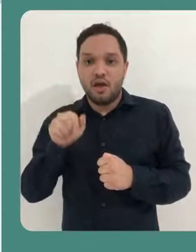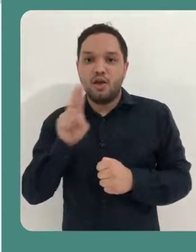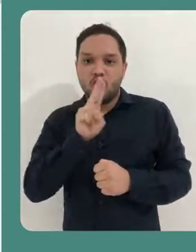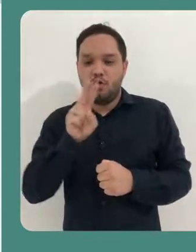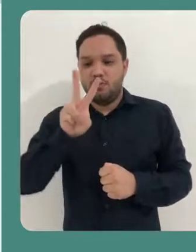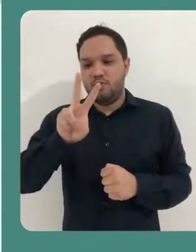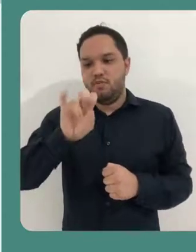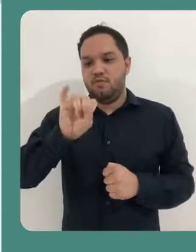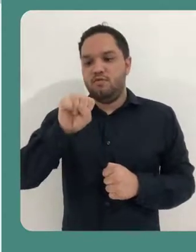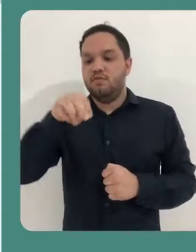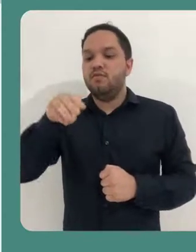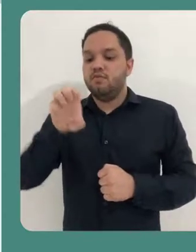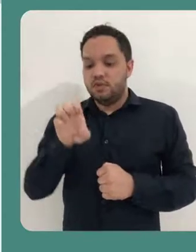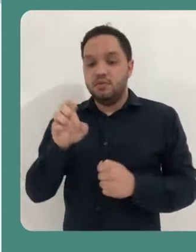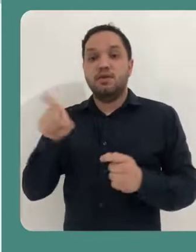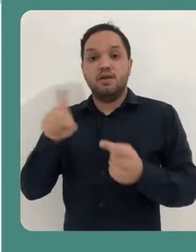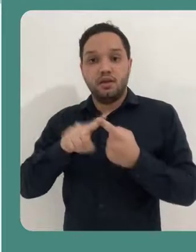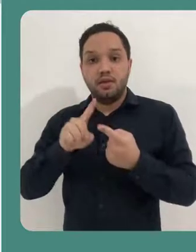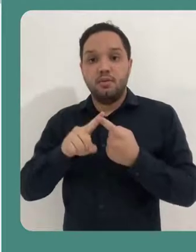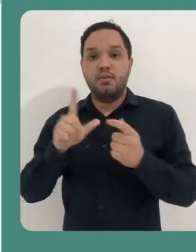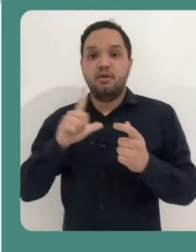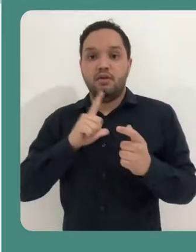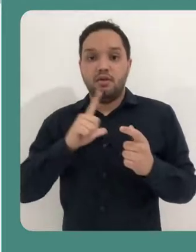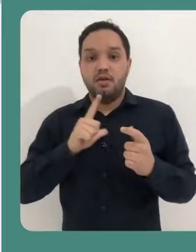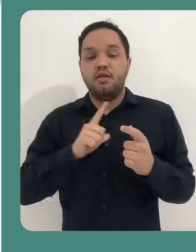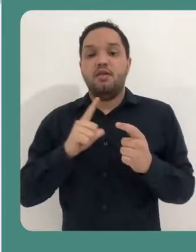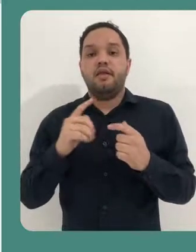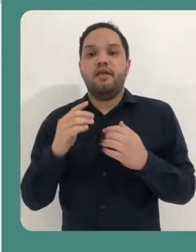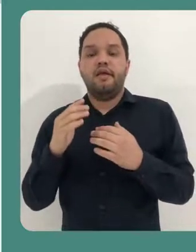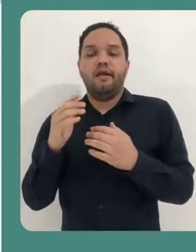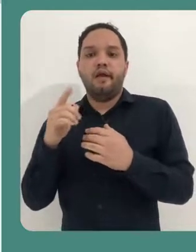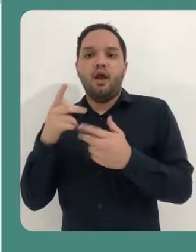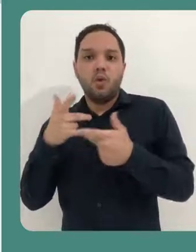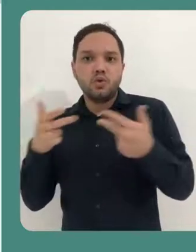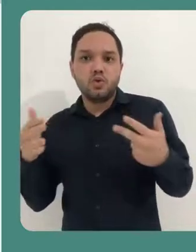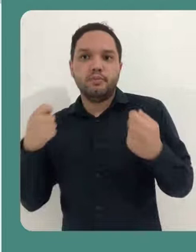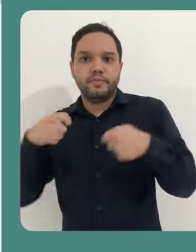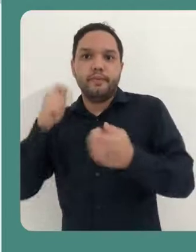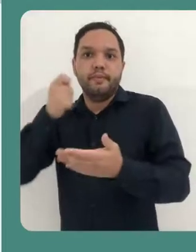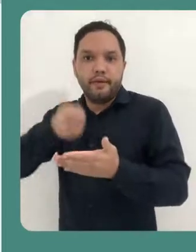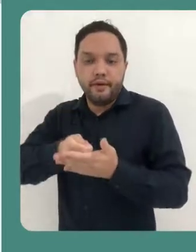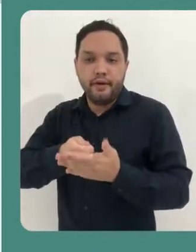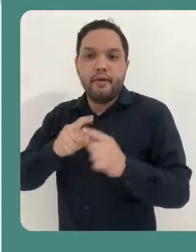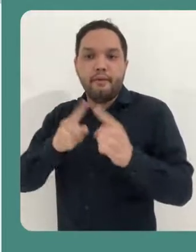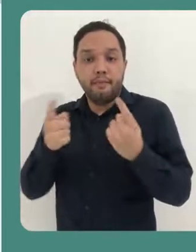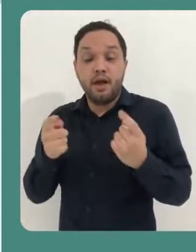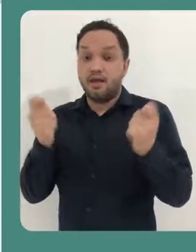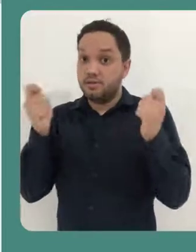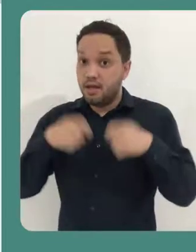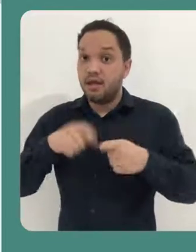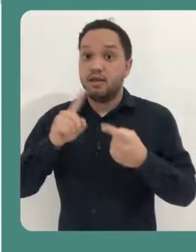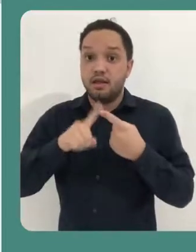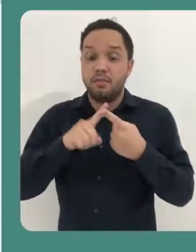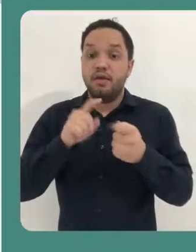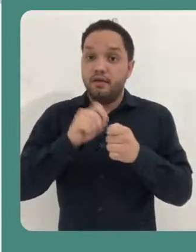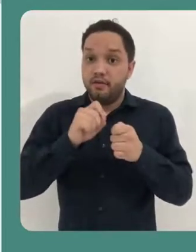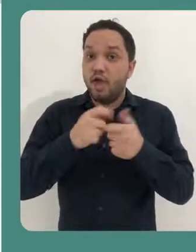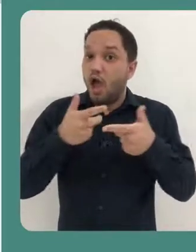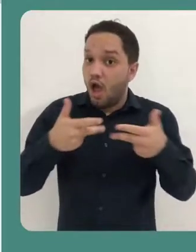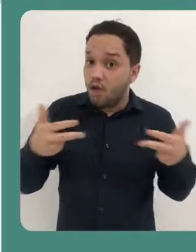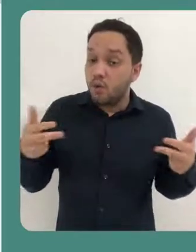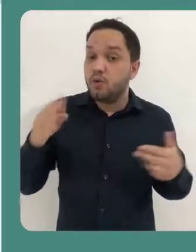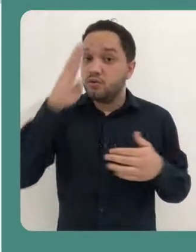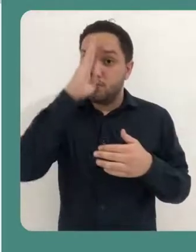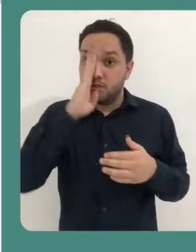infográficos é a plataforma Visme. Ela também tem uma parte que é paga, mas essa plataforma